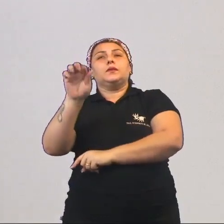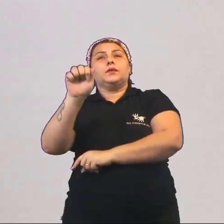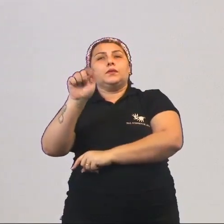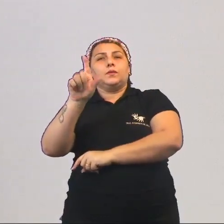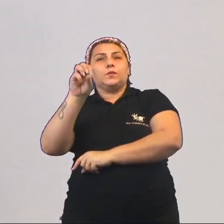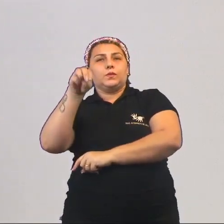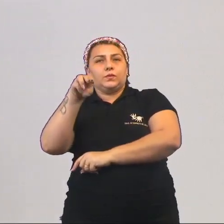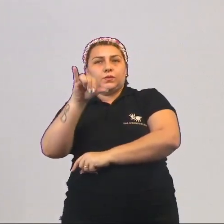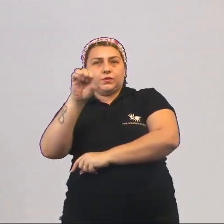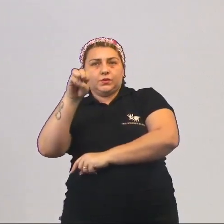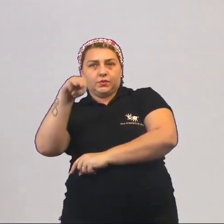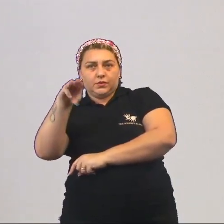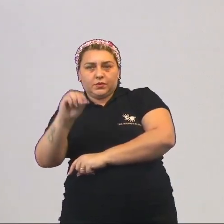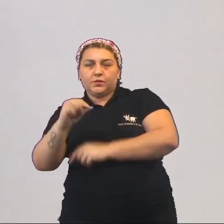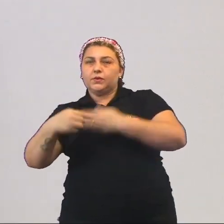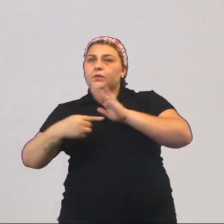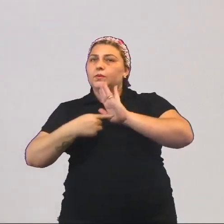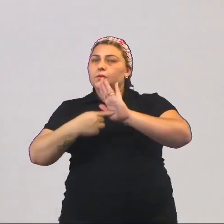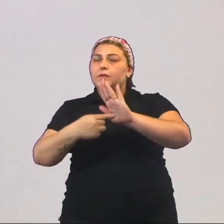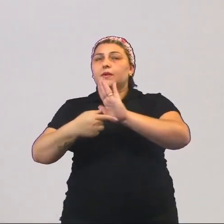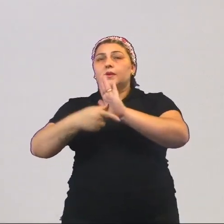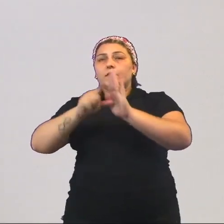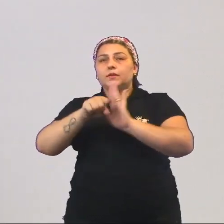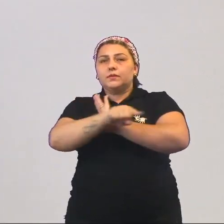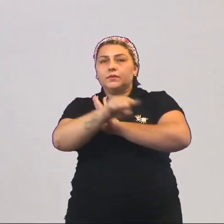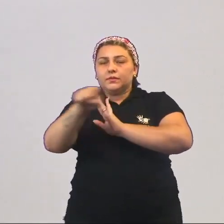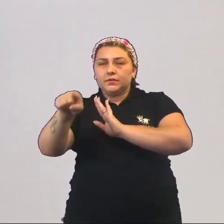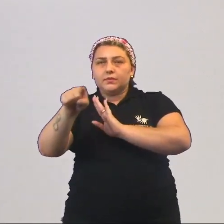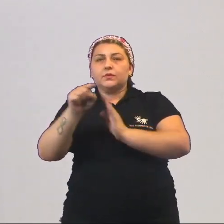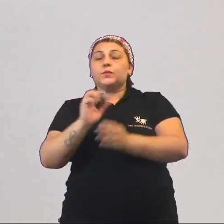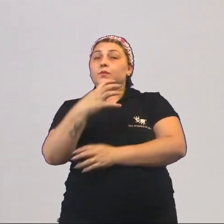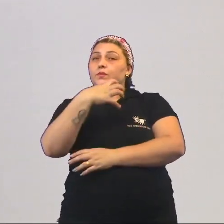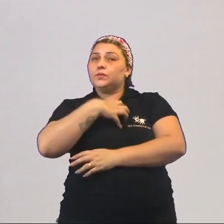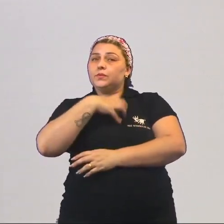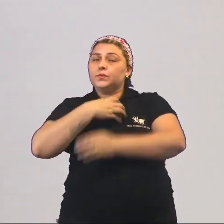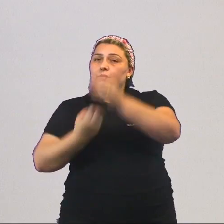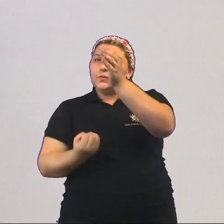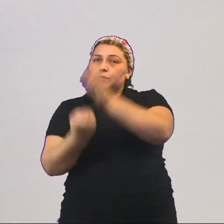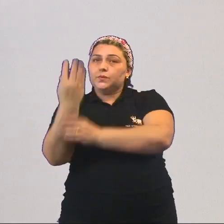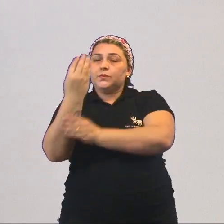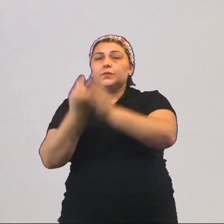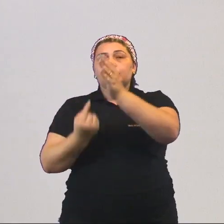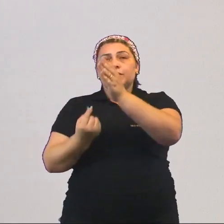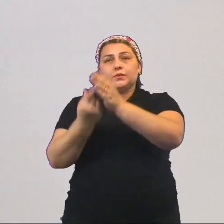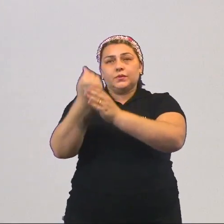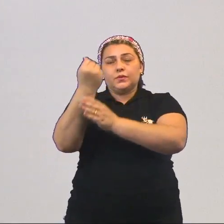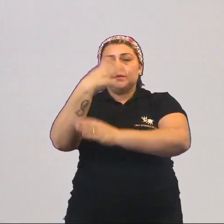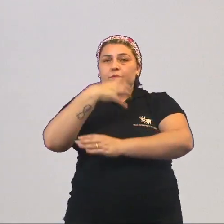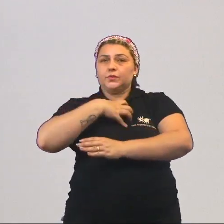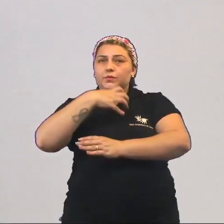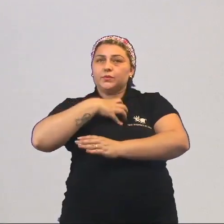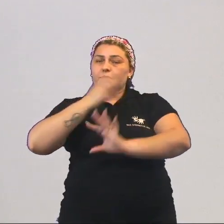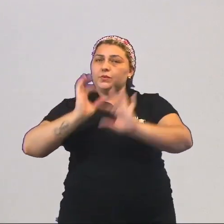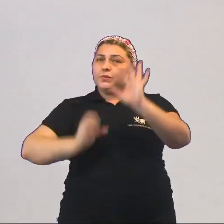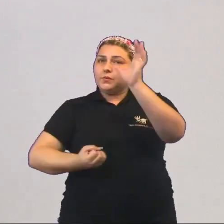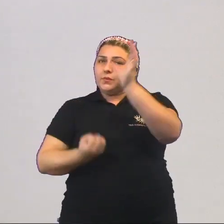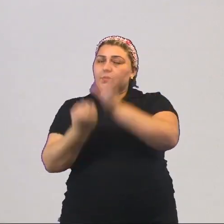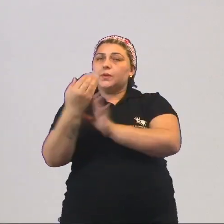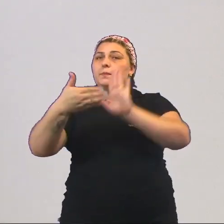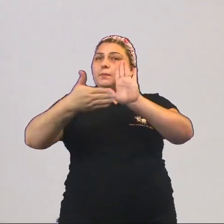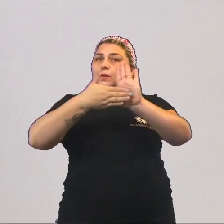É o que eu destaquei anteriormente a todos vocês. O modo de produção capitalista é um modo de produção